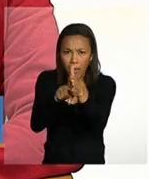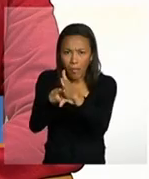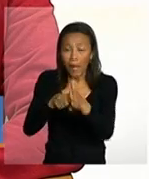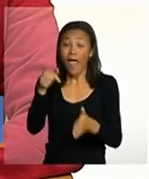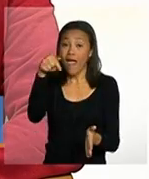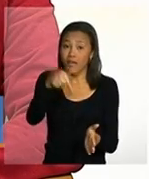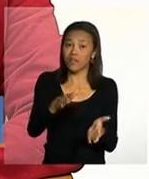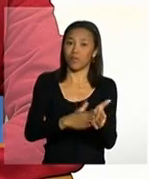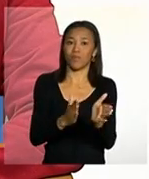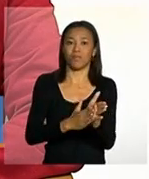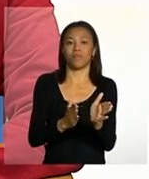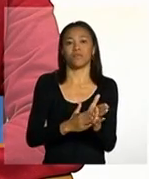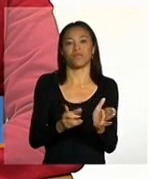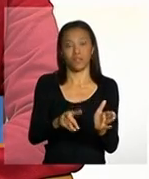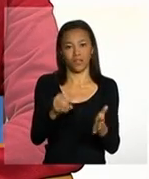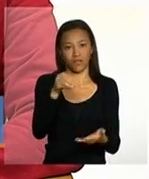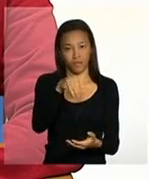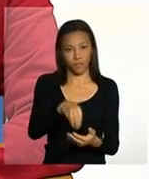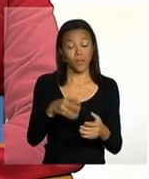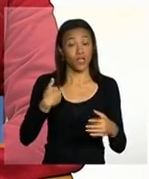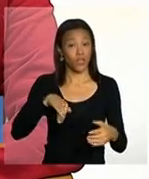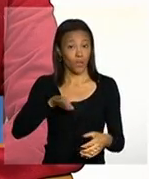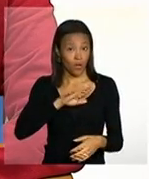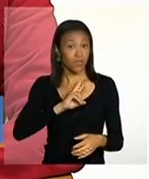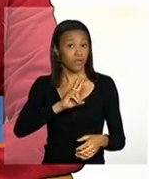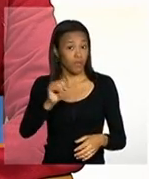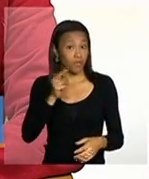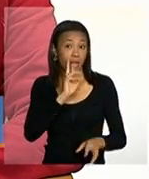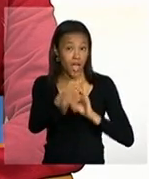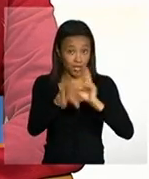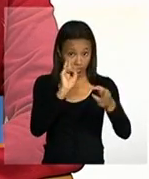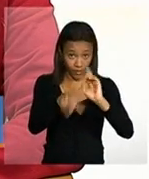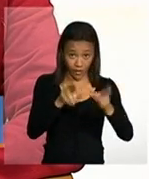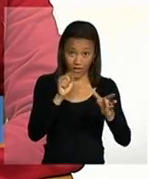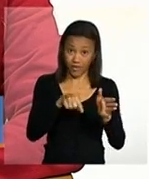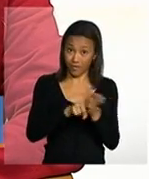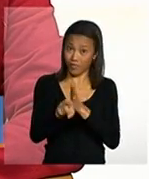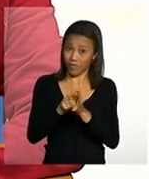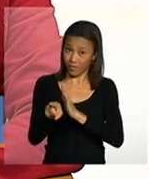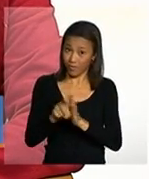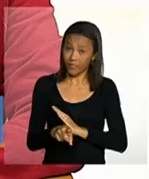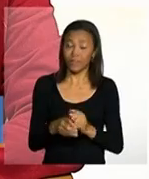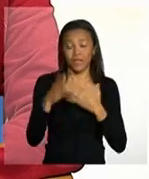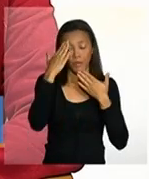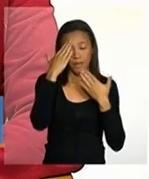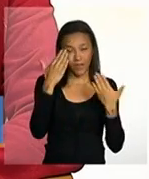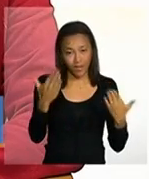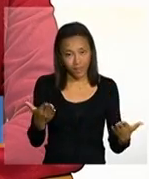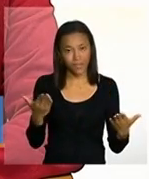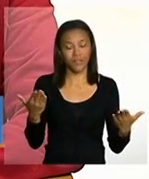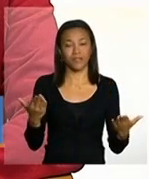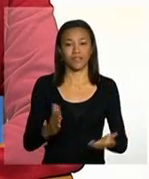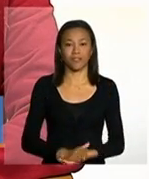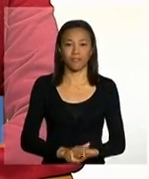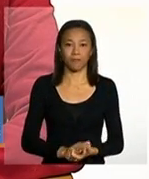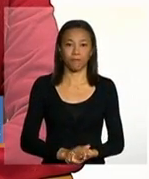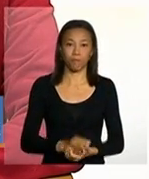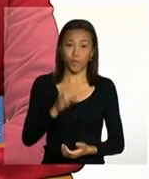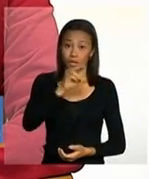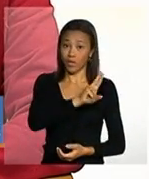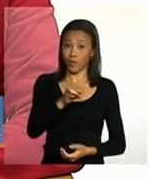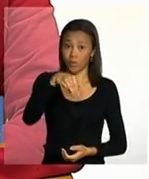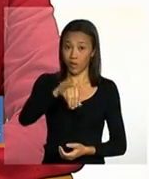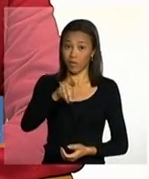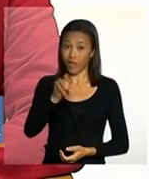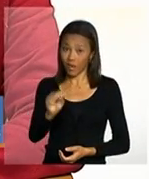proposta que está na instrução operacional e nós de fato vamos responder todas as questões e aí eu agradeço aqui em nome do MDS